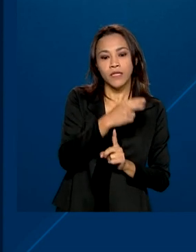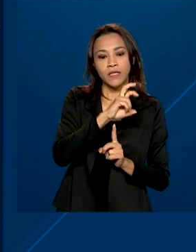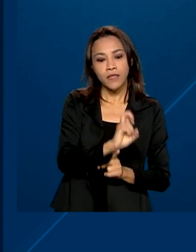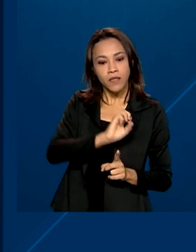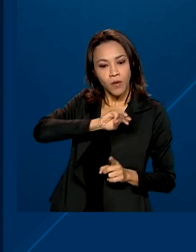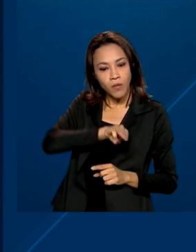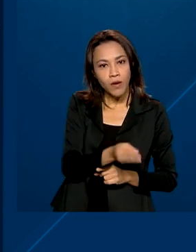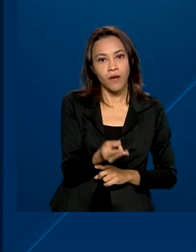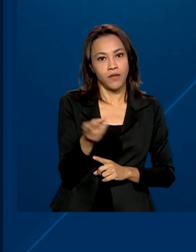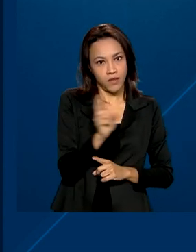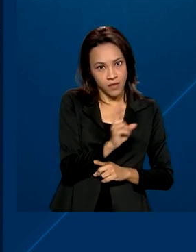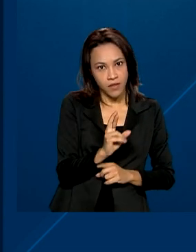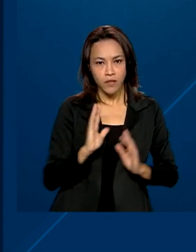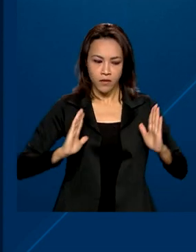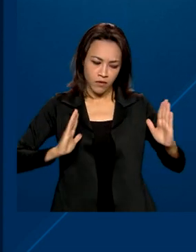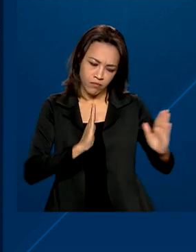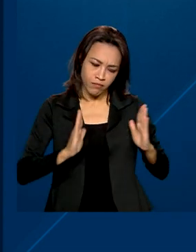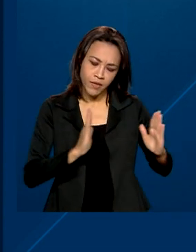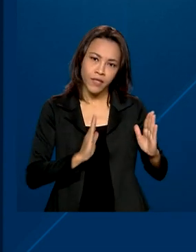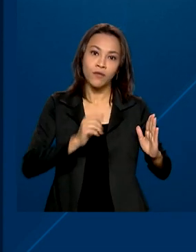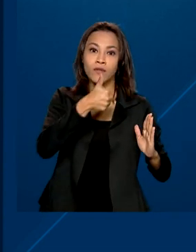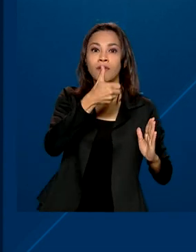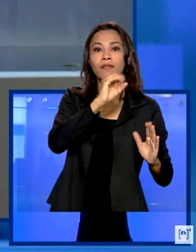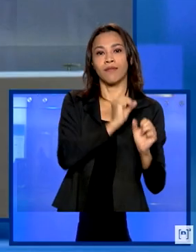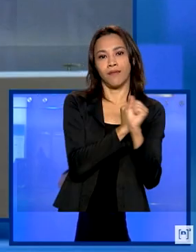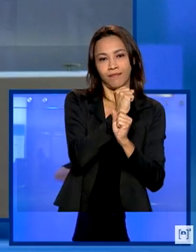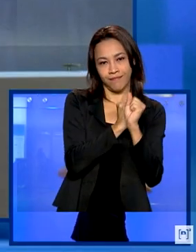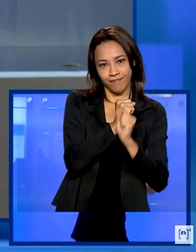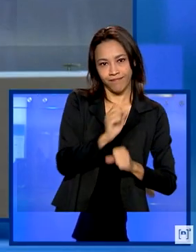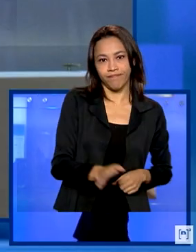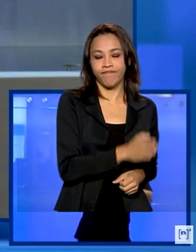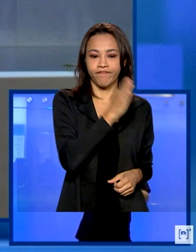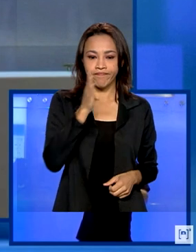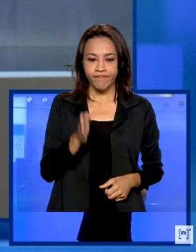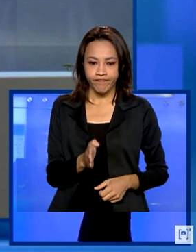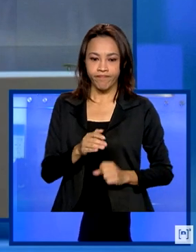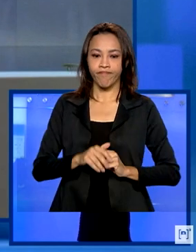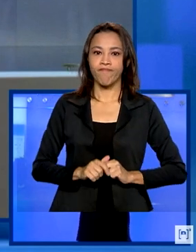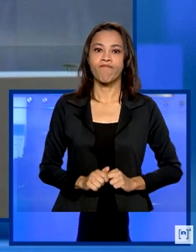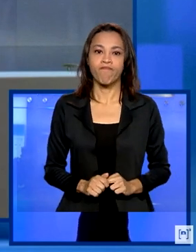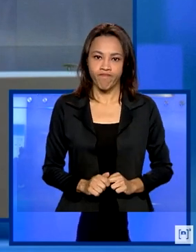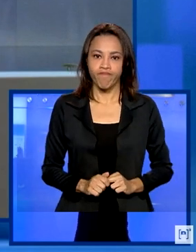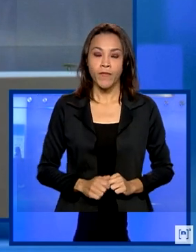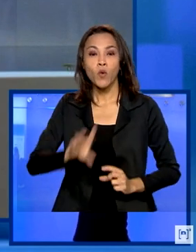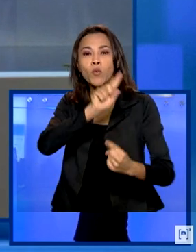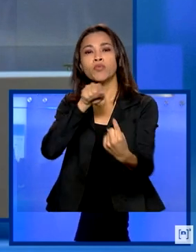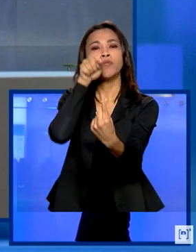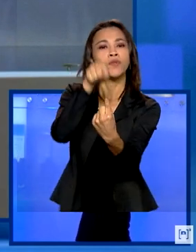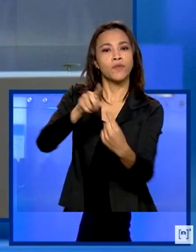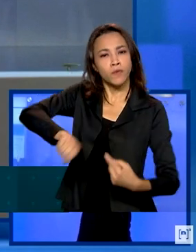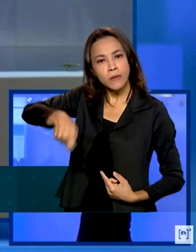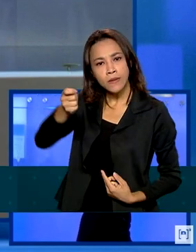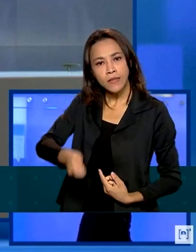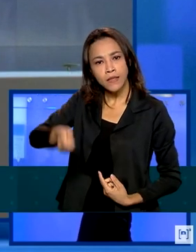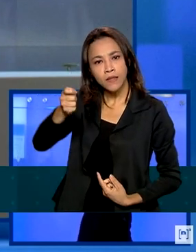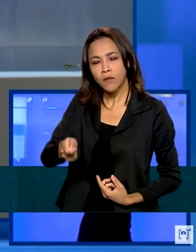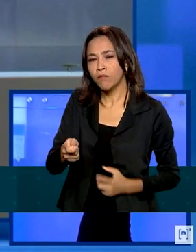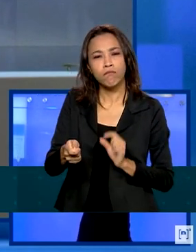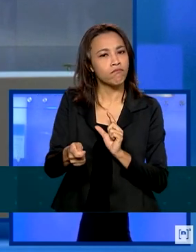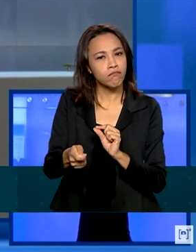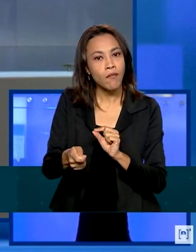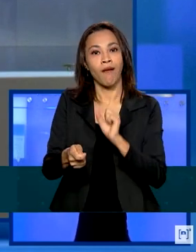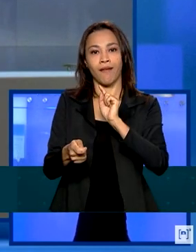de reais e tem duração de 10 anos. O grande objetivo dos leilões de ainda menos portuários é trazer